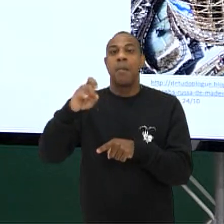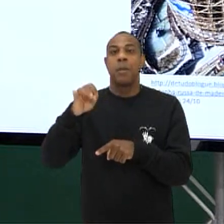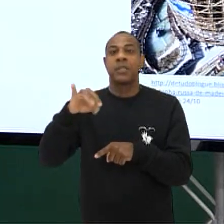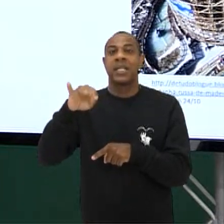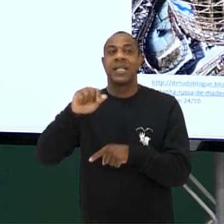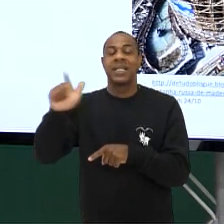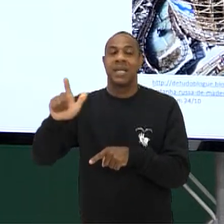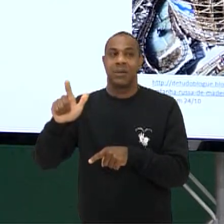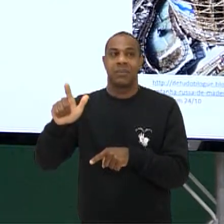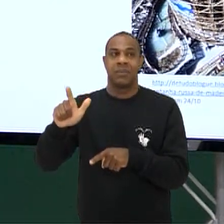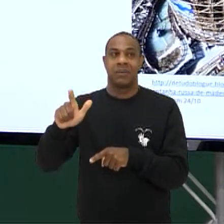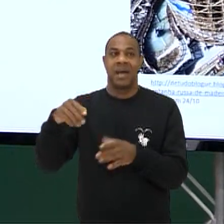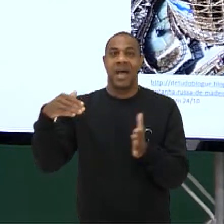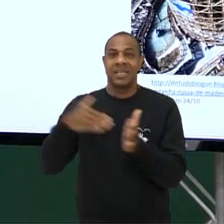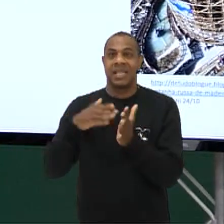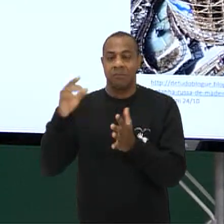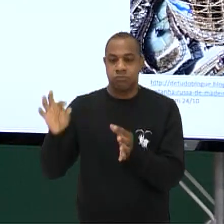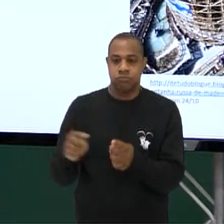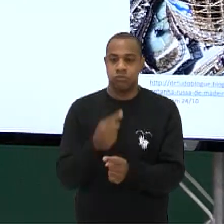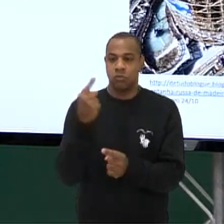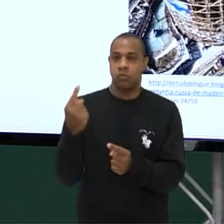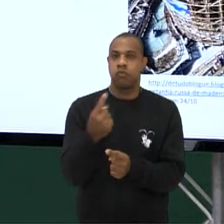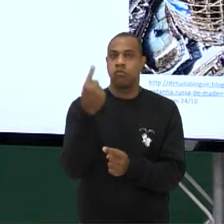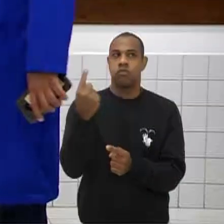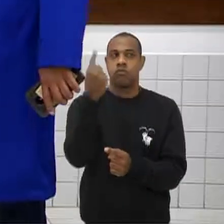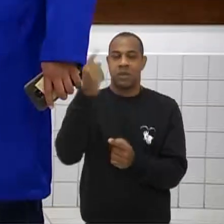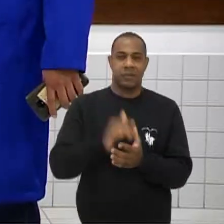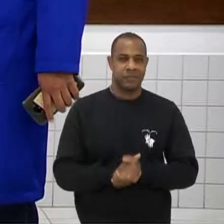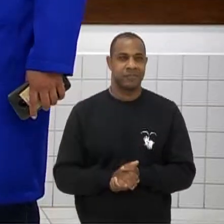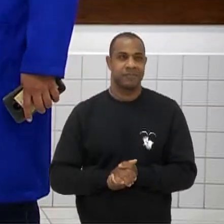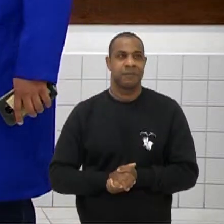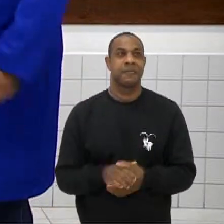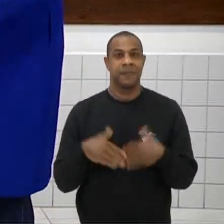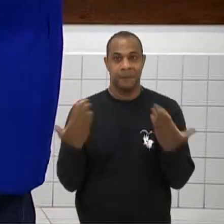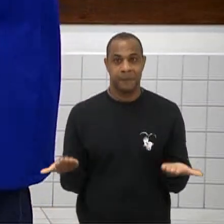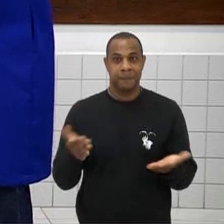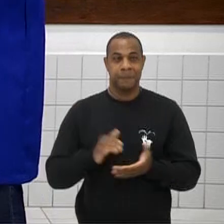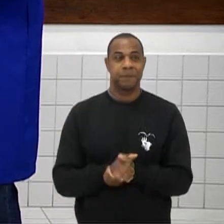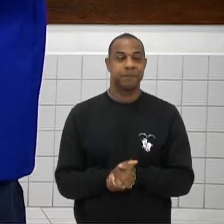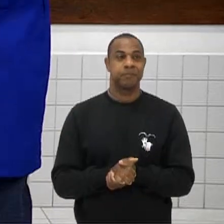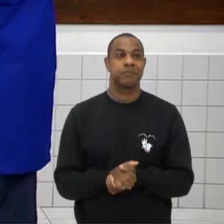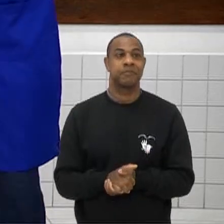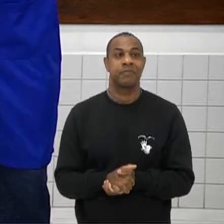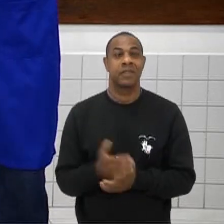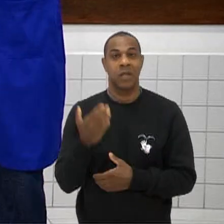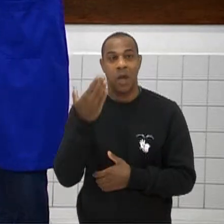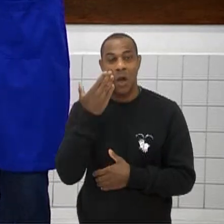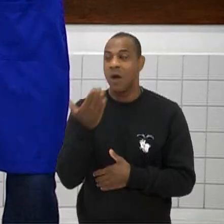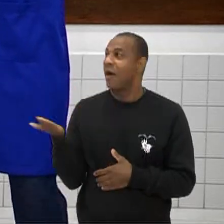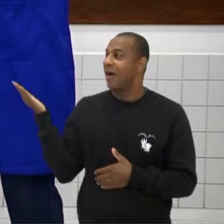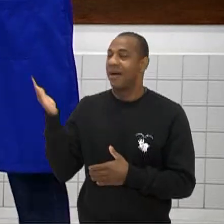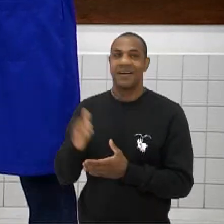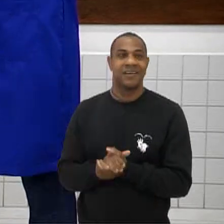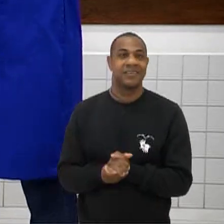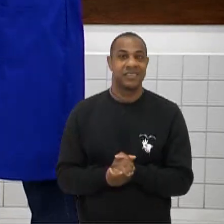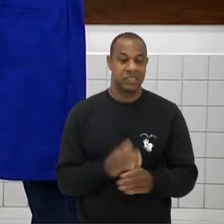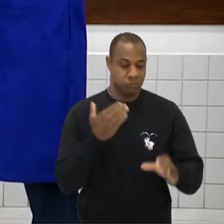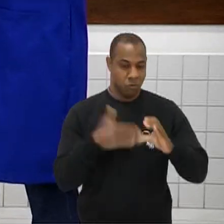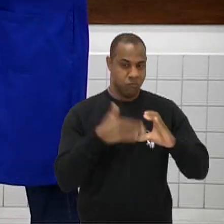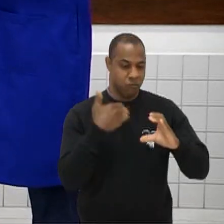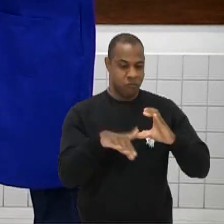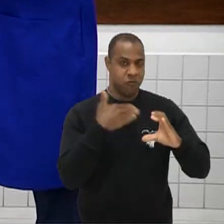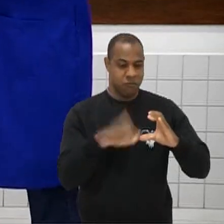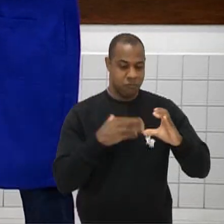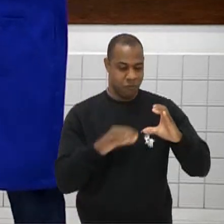chegar lá no loop Certo Foi meio uma onda Bem doida aí Vamos lá queridos Gente Olhando aqui o chat O negócio está pegando